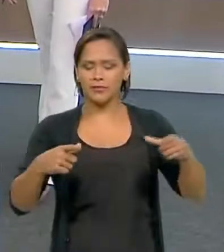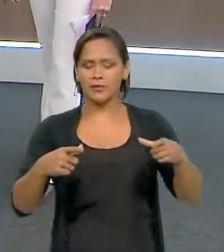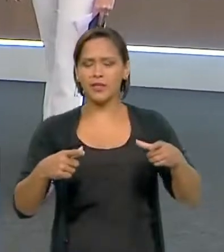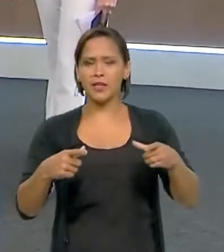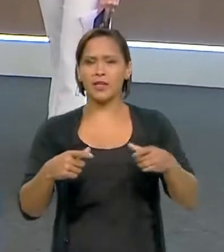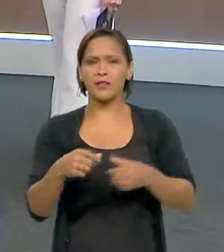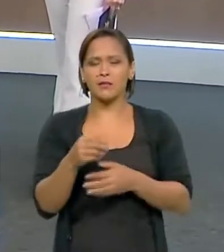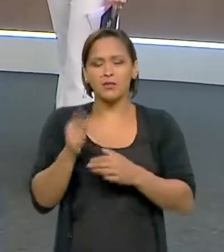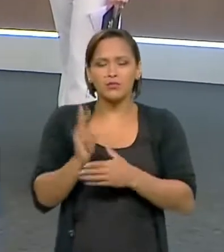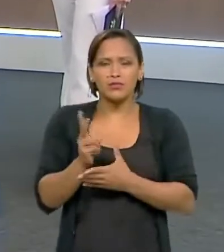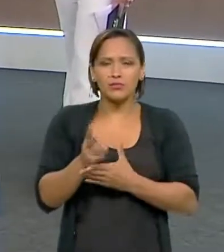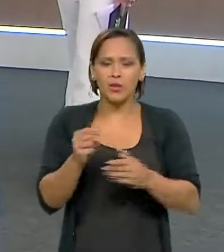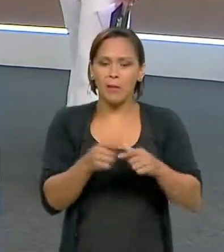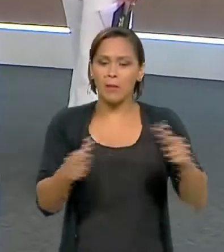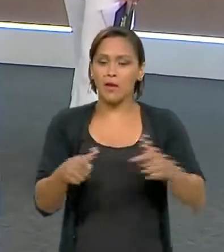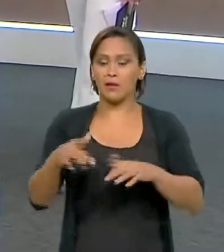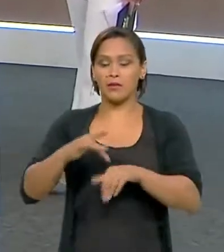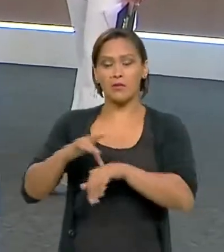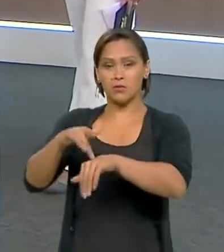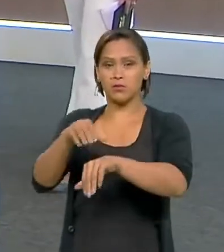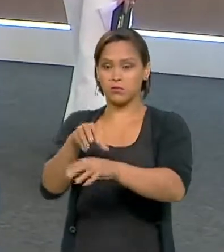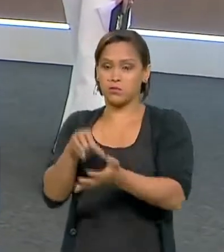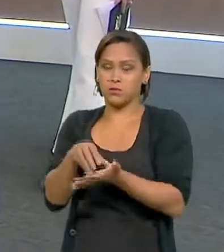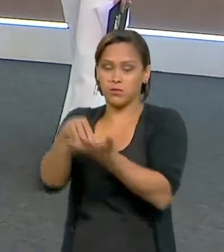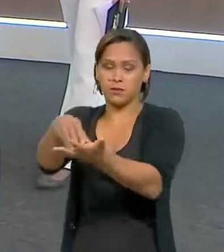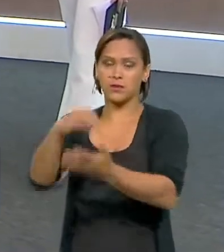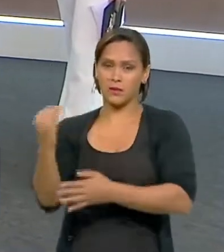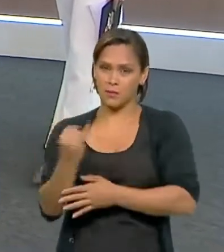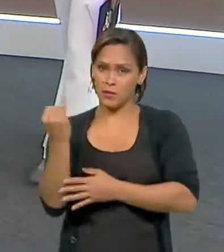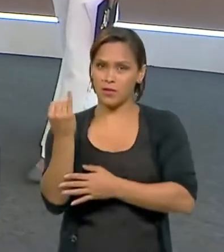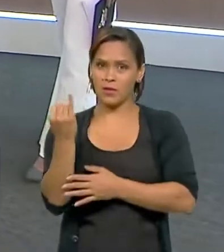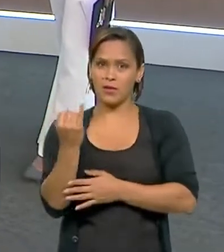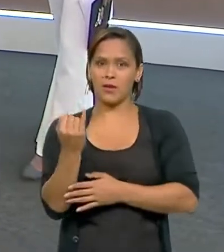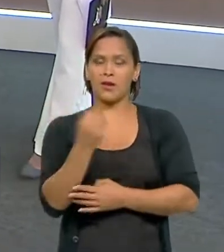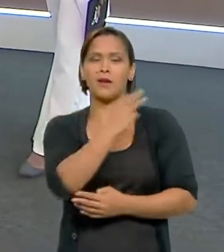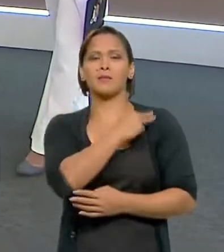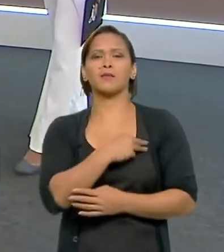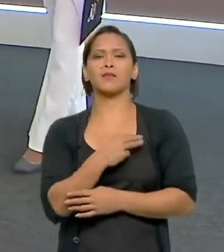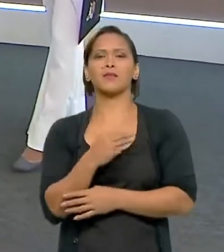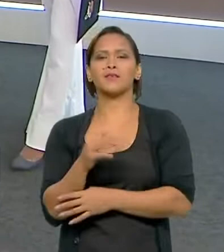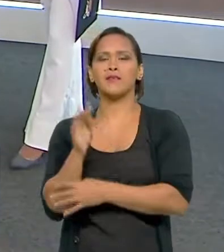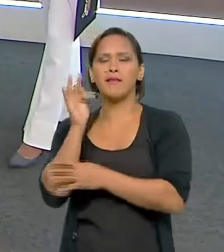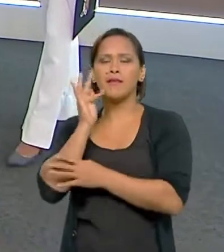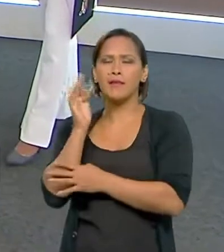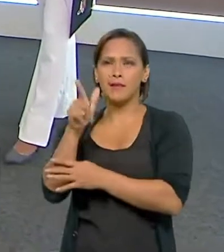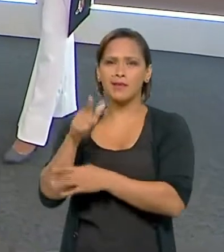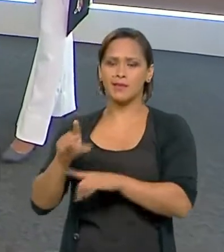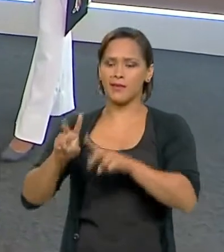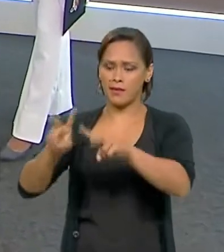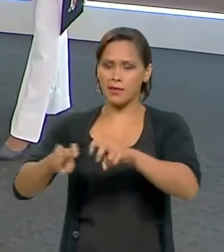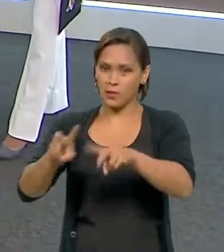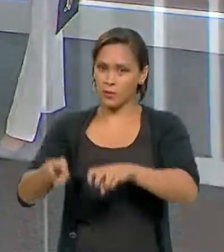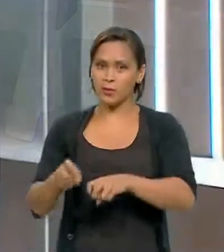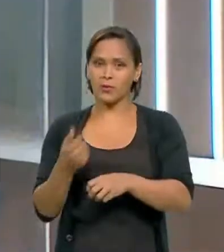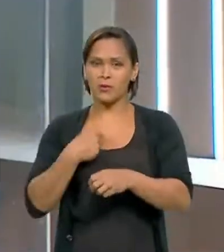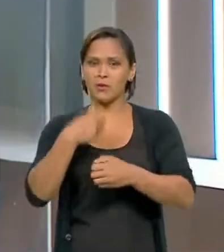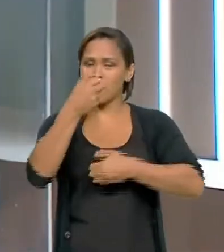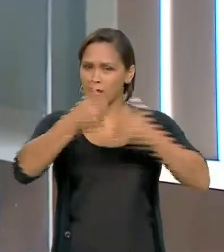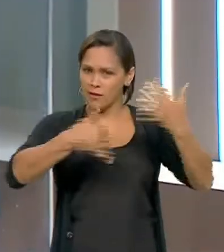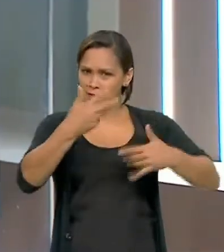Então, em termos de exportação, é muito importante. A ministra Tereza Cristina, da Agricultura e do Abastecimento, ela